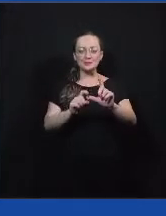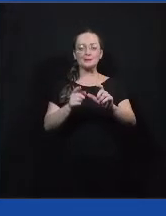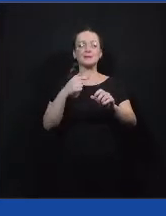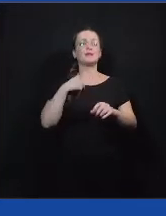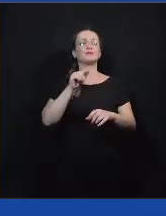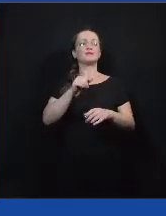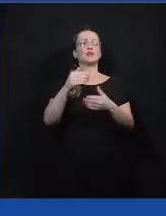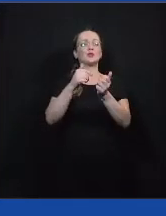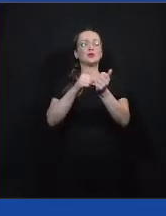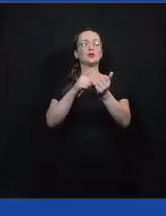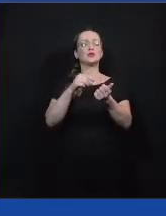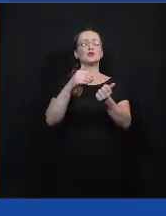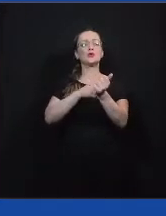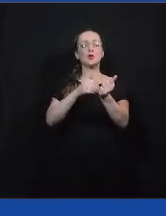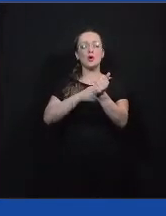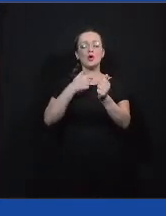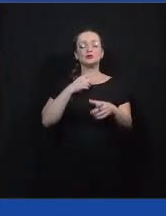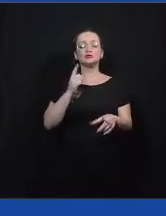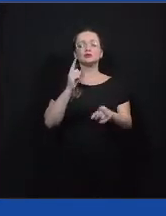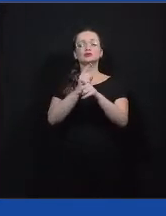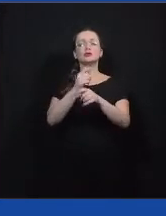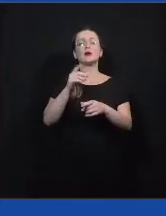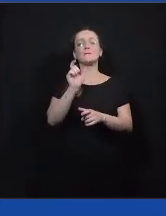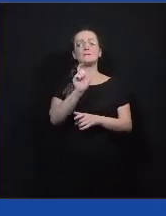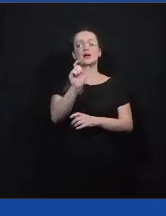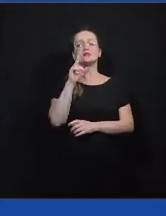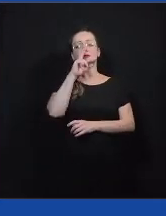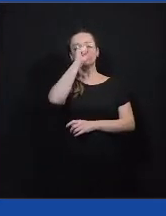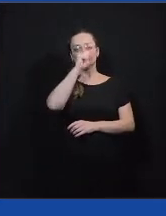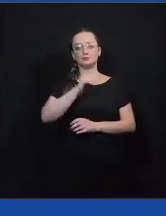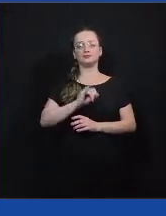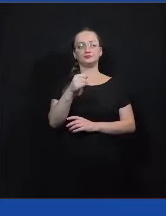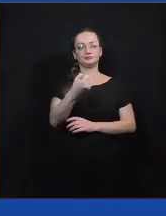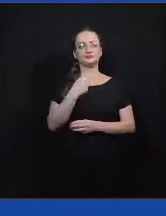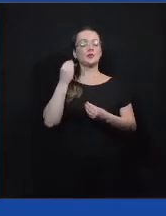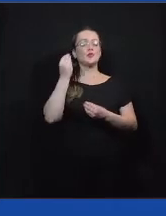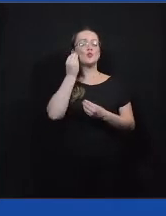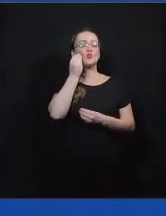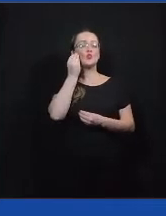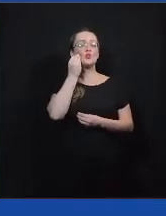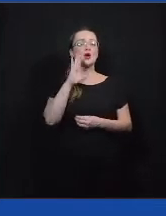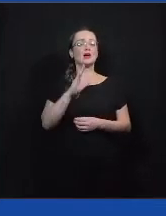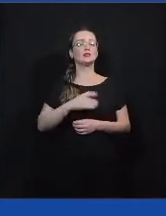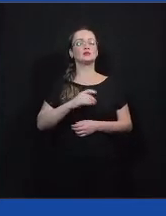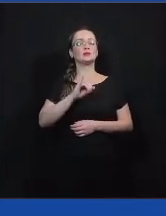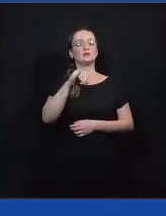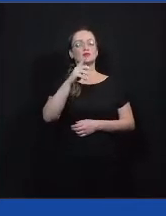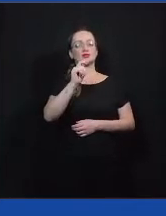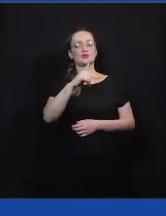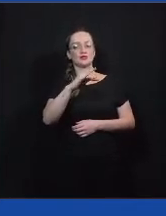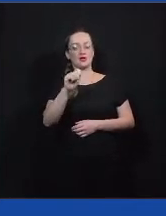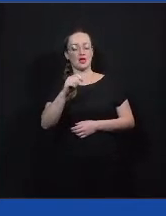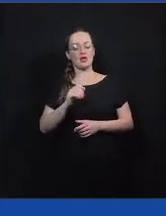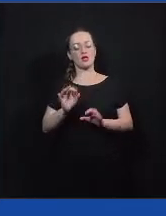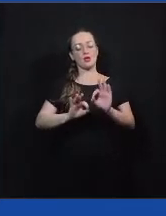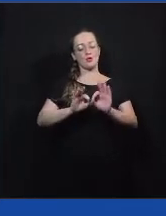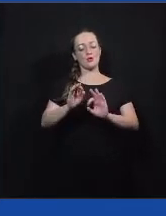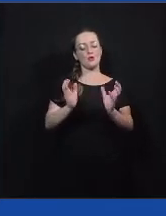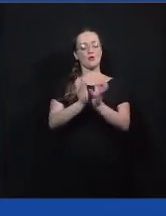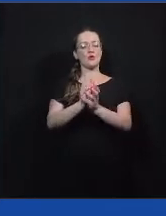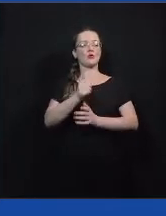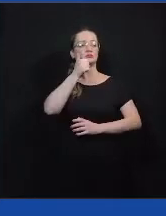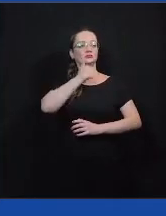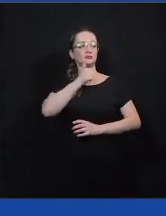código e respondendo que palavra está ficando forte. Eu vou aproveitar para dar um beijo para a Jaque, que coordenou esse grupo das mulheres, porque, afinal,